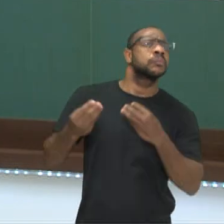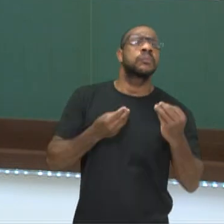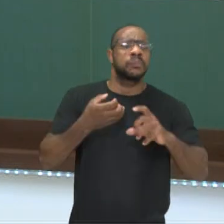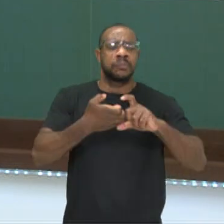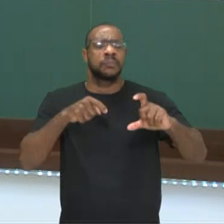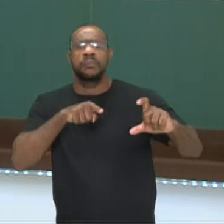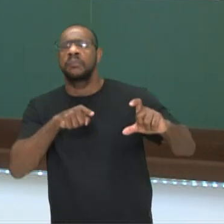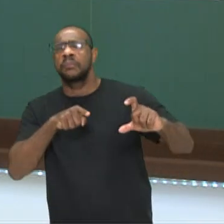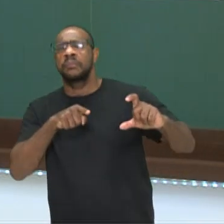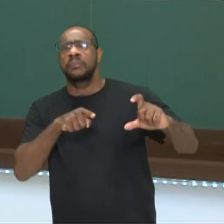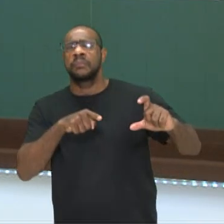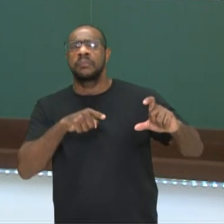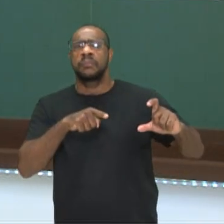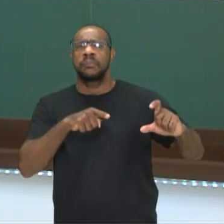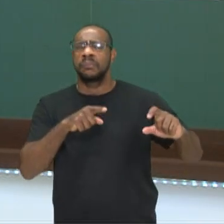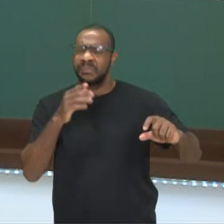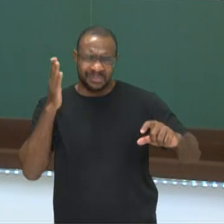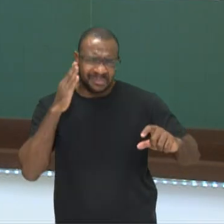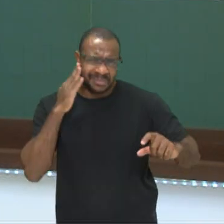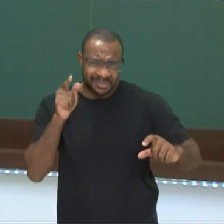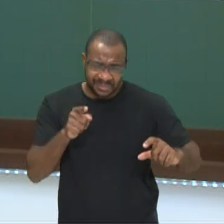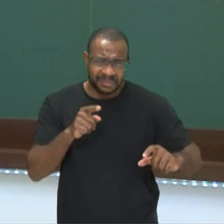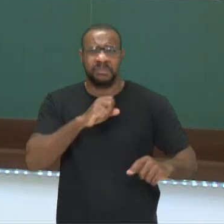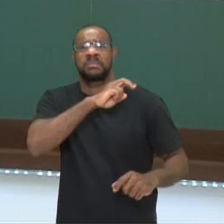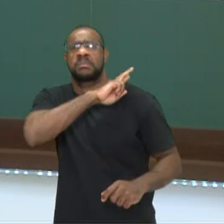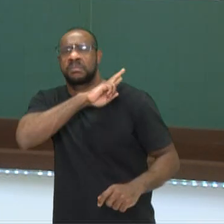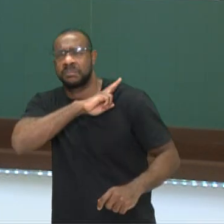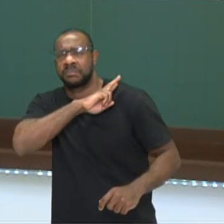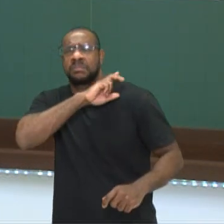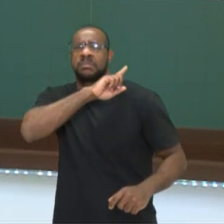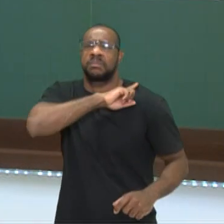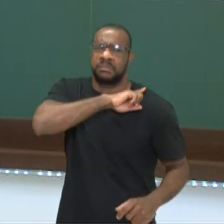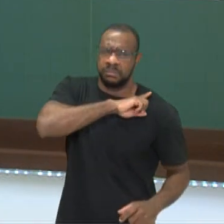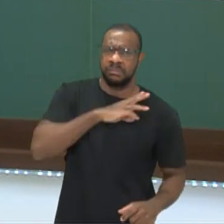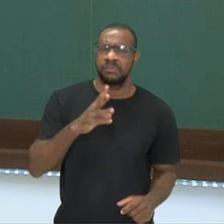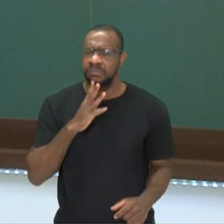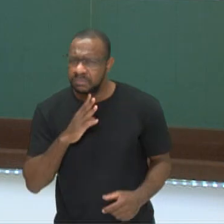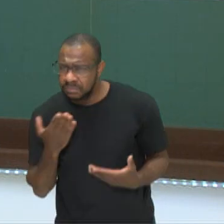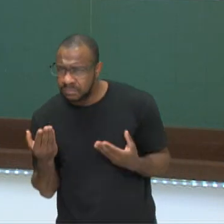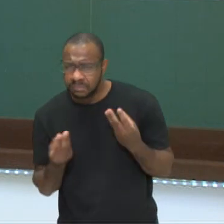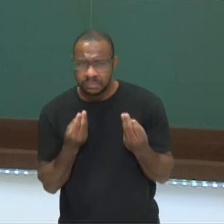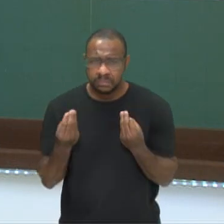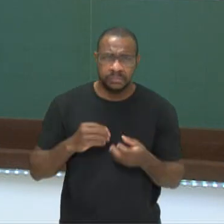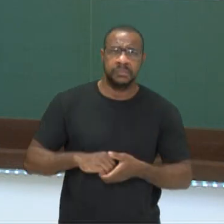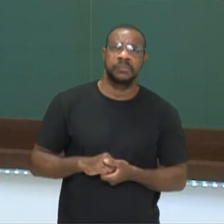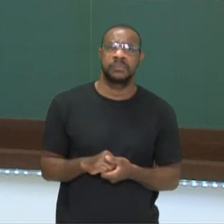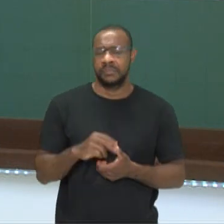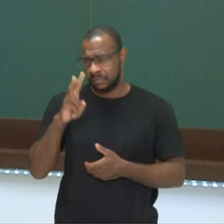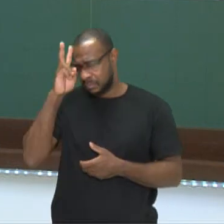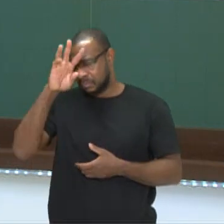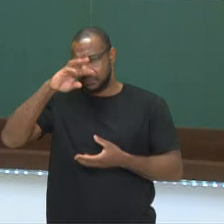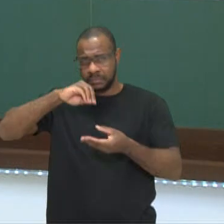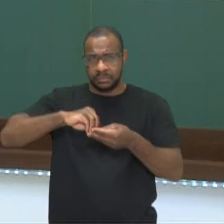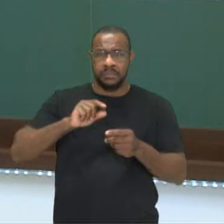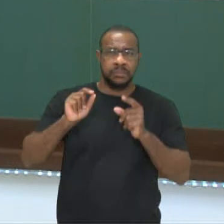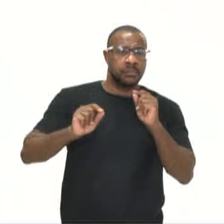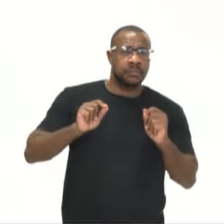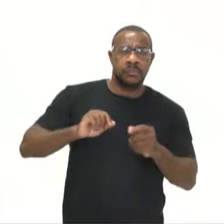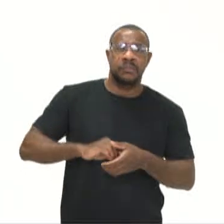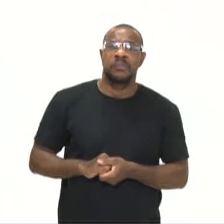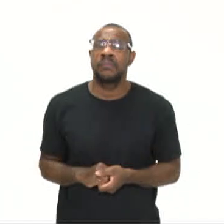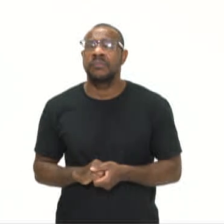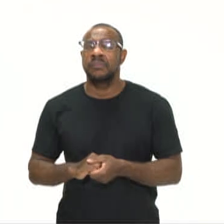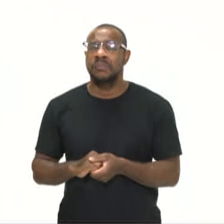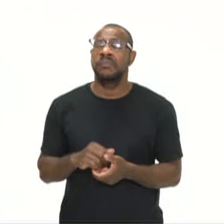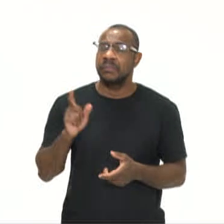Você sabe o é uma equação do primeiro grau e do segundo? Vamos ver? Vamos relembrar o que é uma equação. Uma